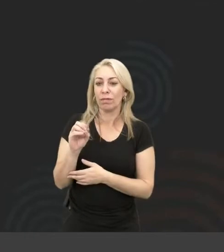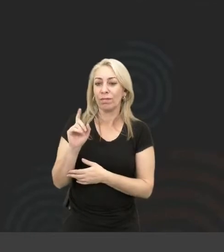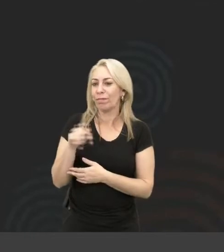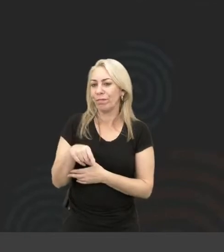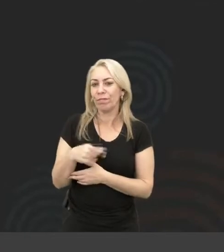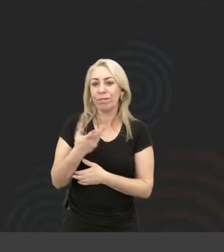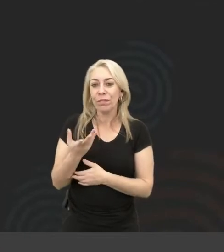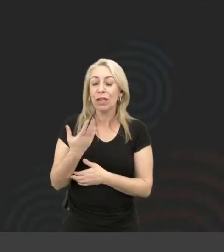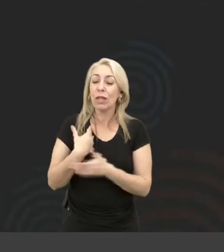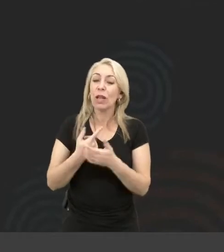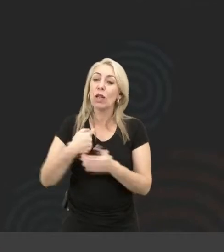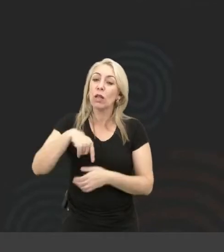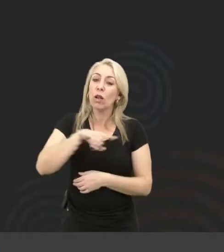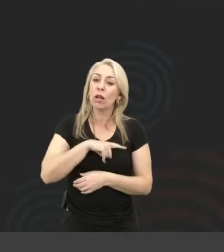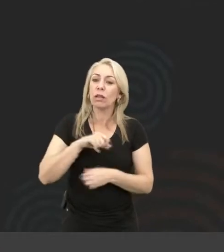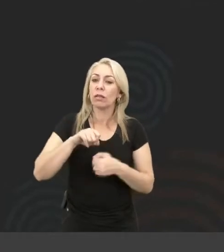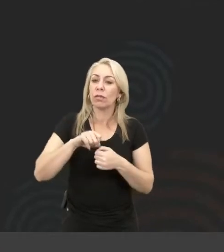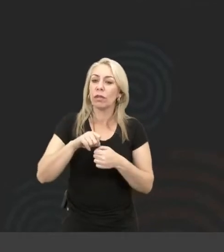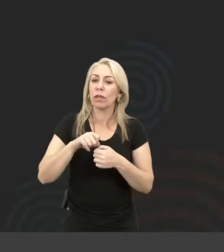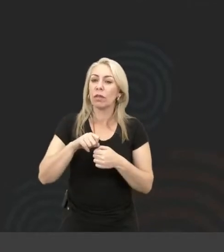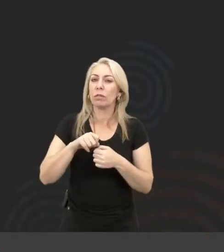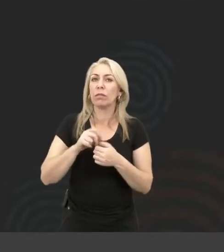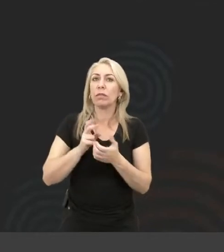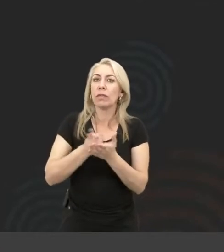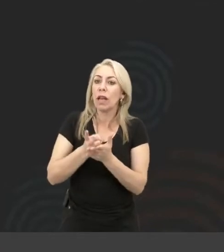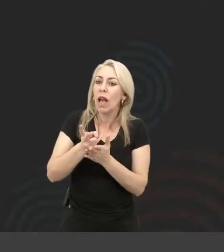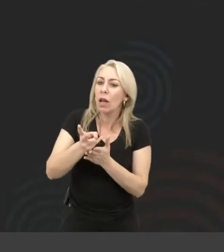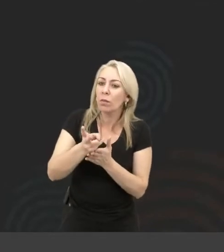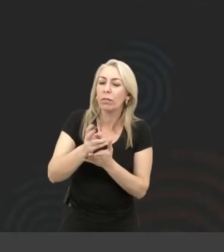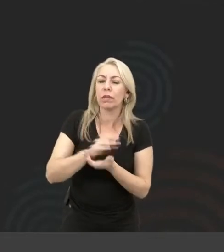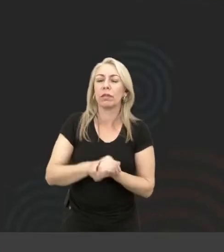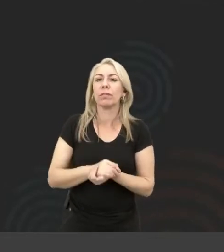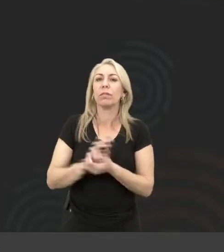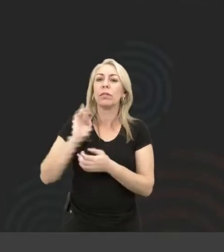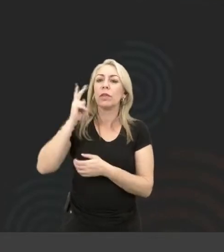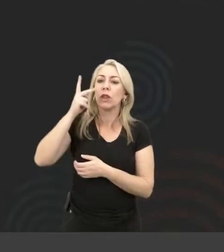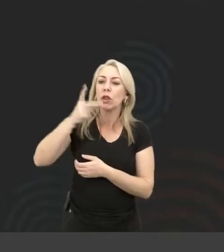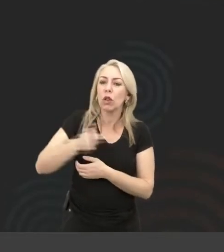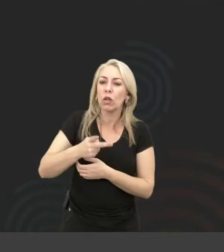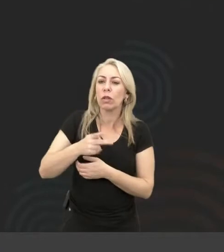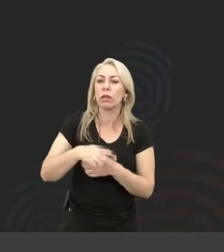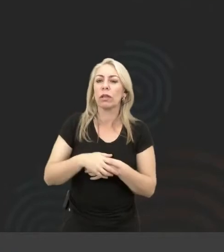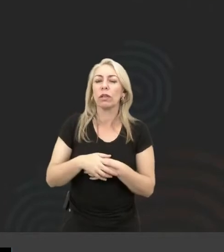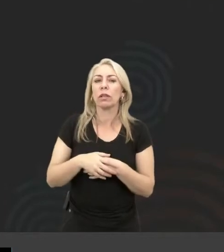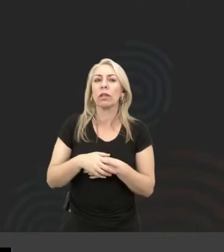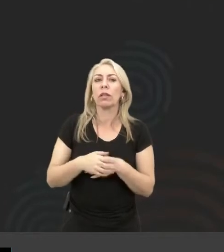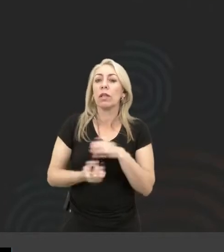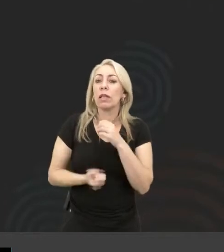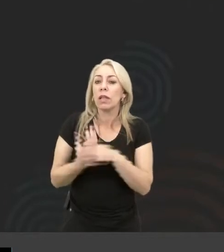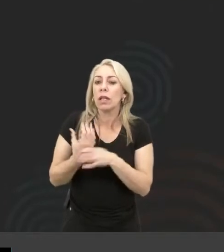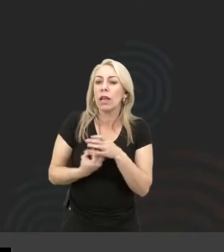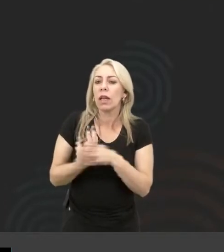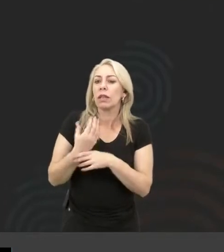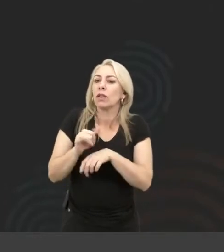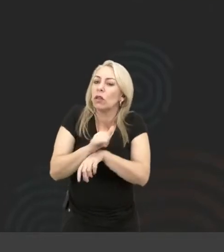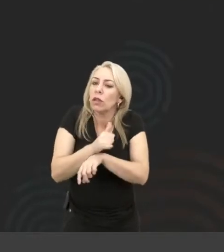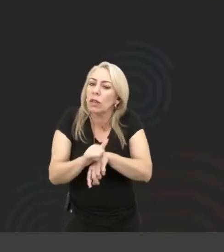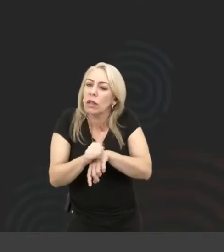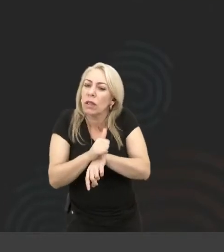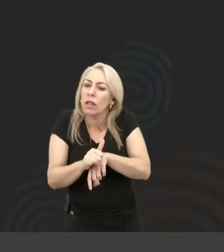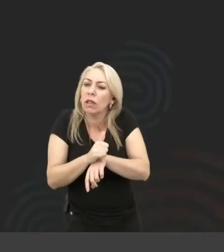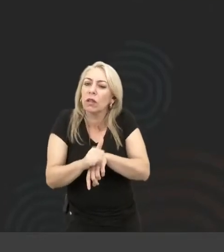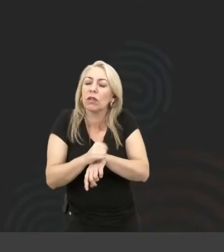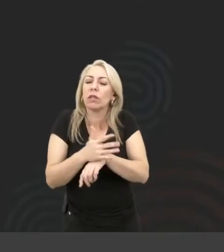nós criamos, sempre fizemos ao longo da história, a criação de mecanismos